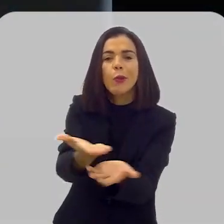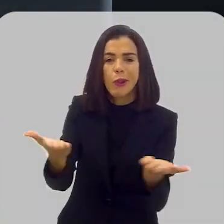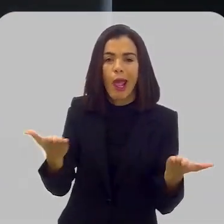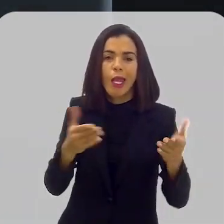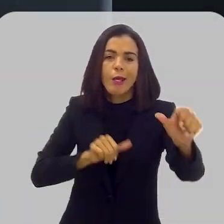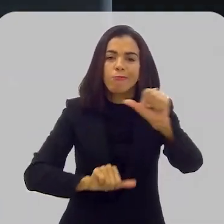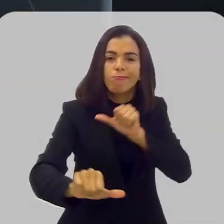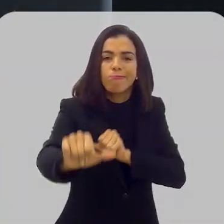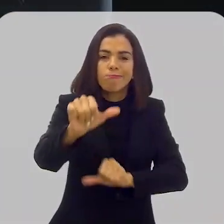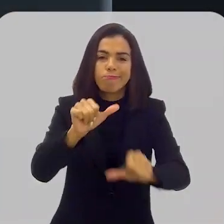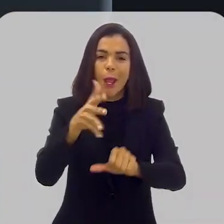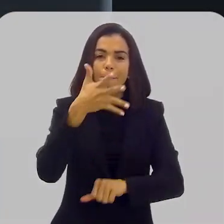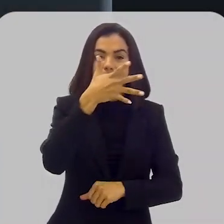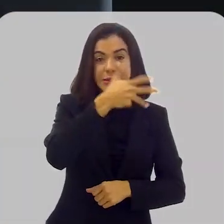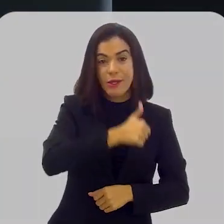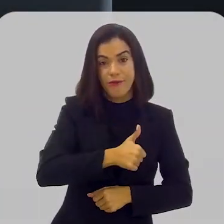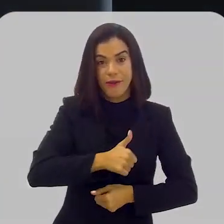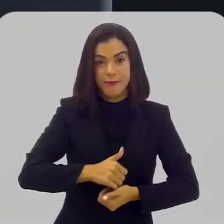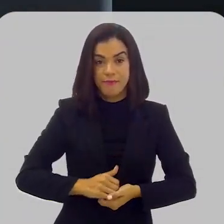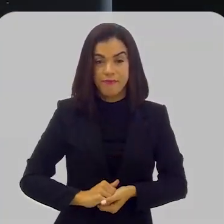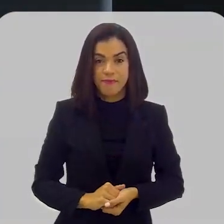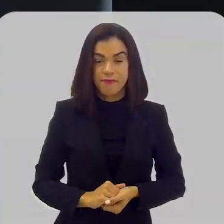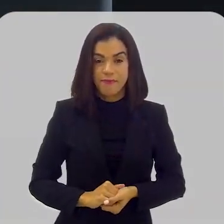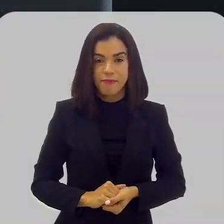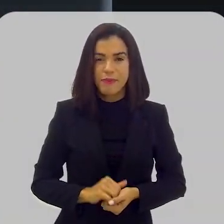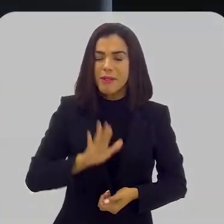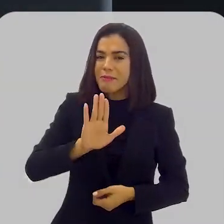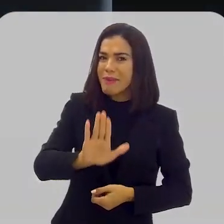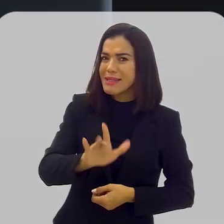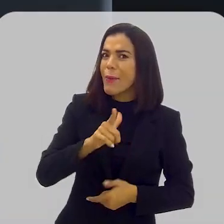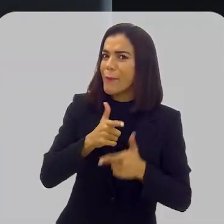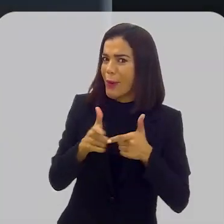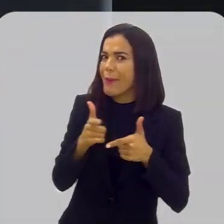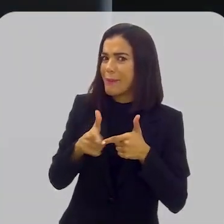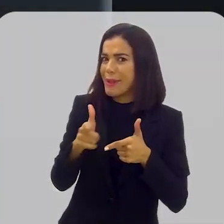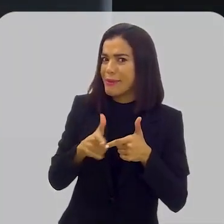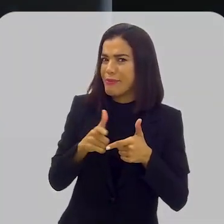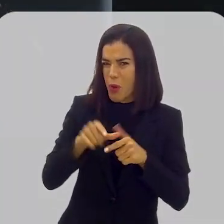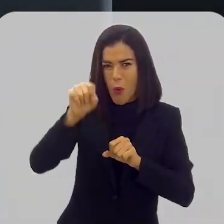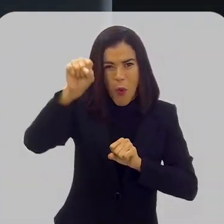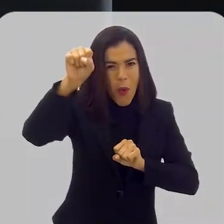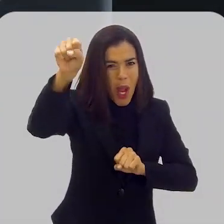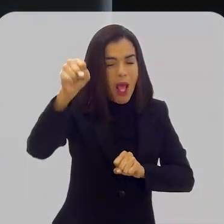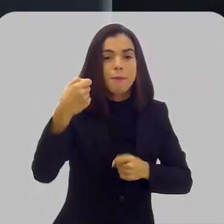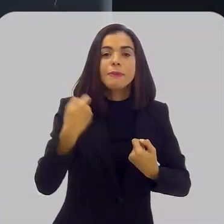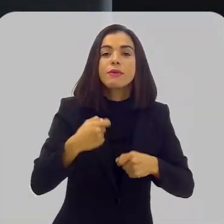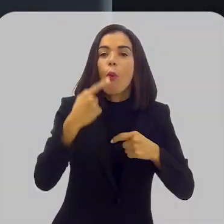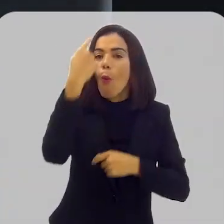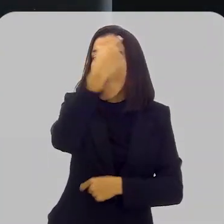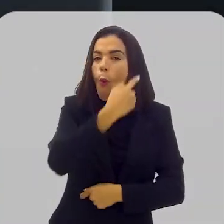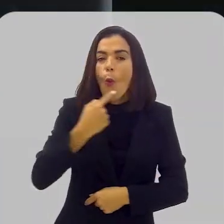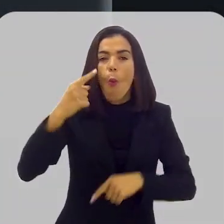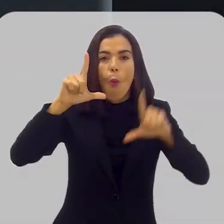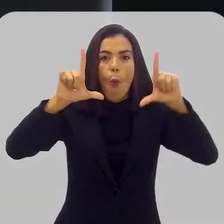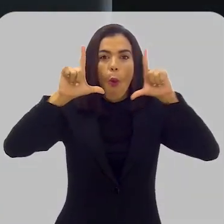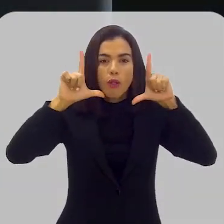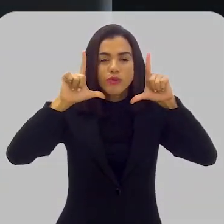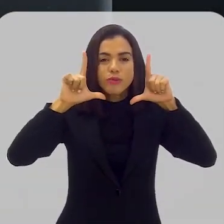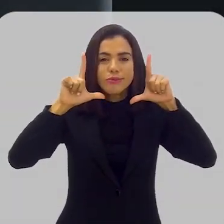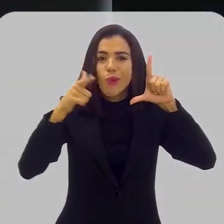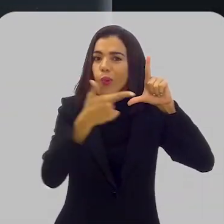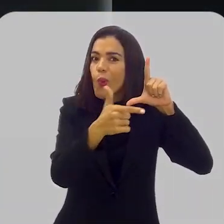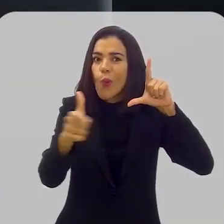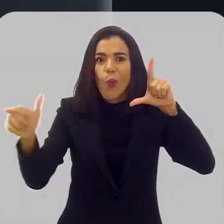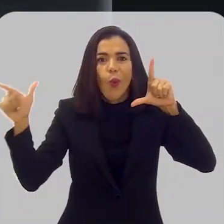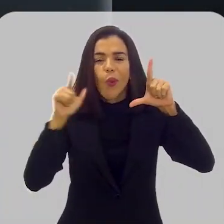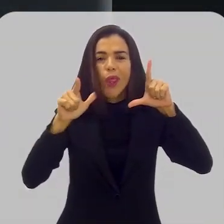Dez vidas eu daria para salvar as vidas destes homens. Só que havia um problema. Um herói precisa de um rosto.